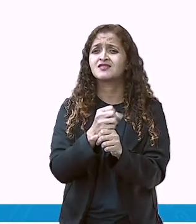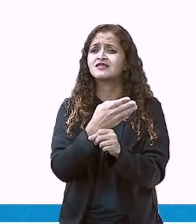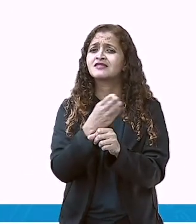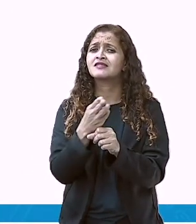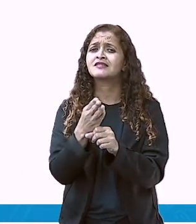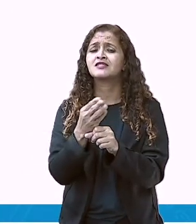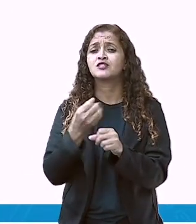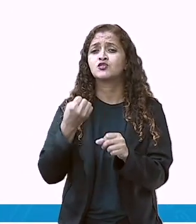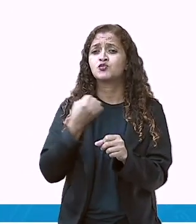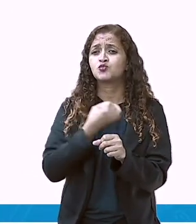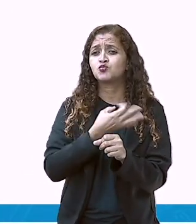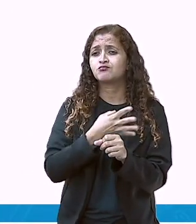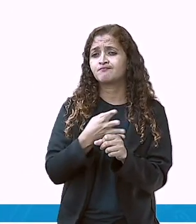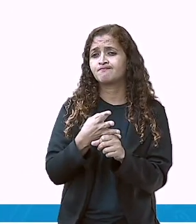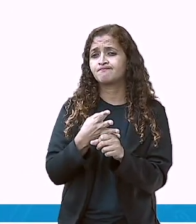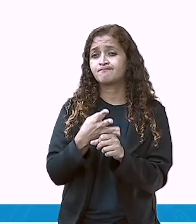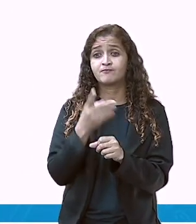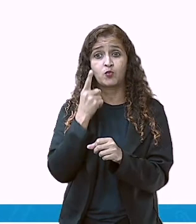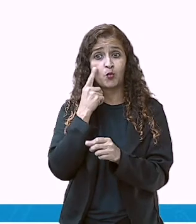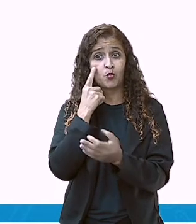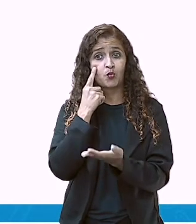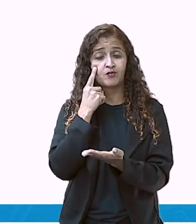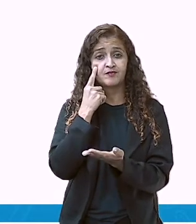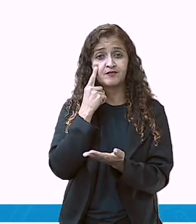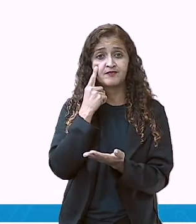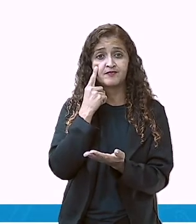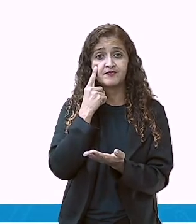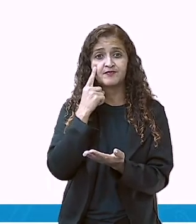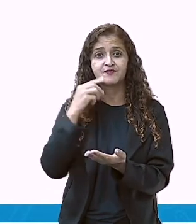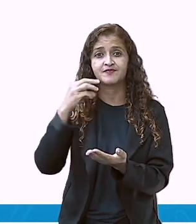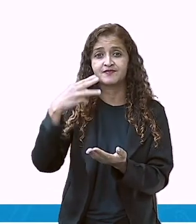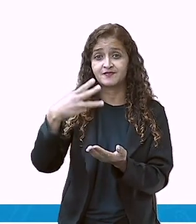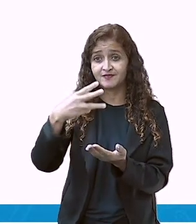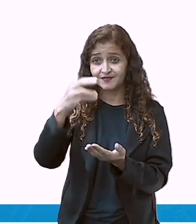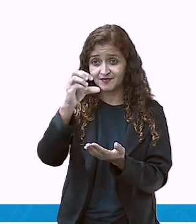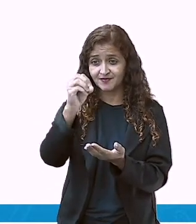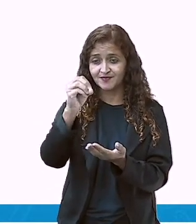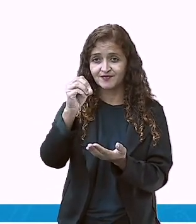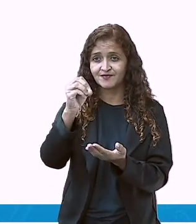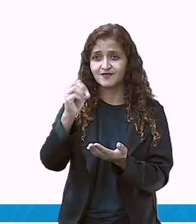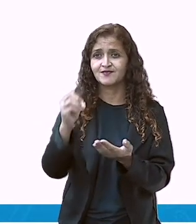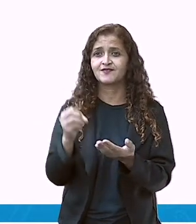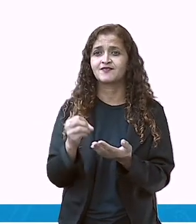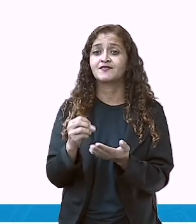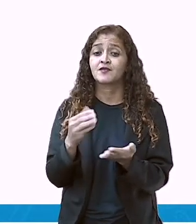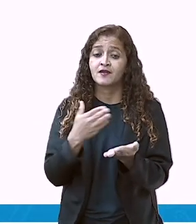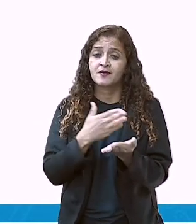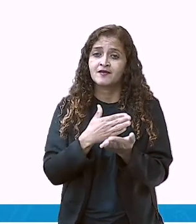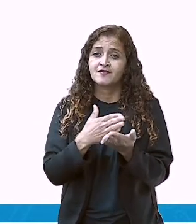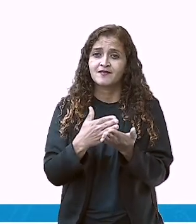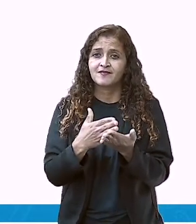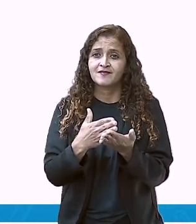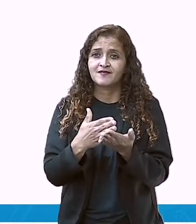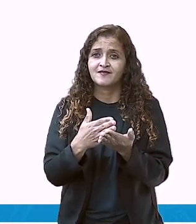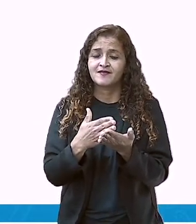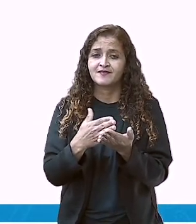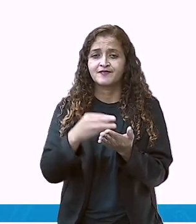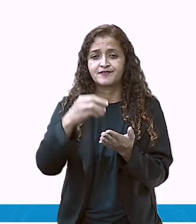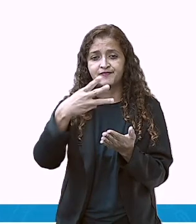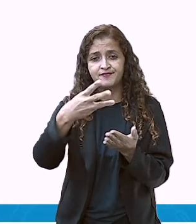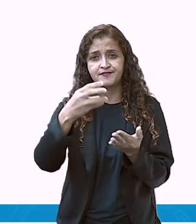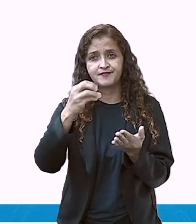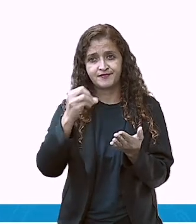que tem o mês de abril? Olha, trinta dias. Quando termina o número trinta lá,